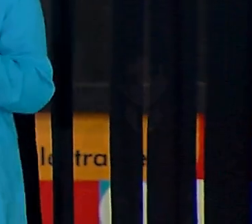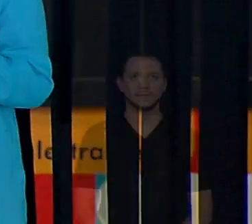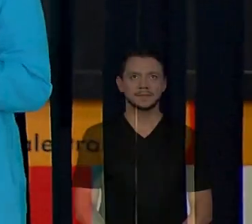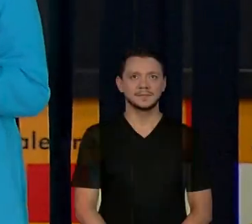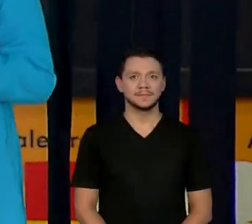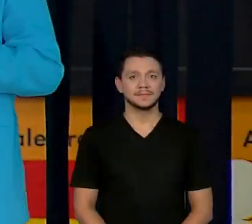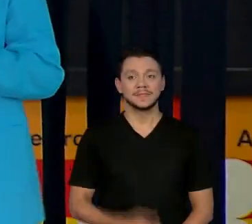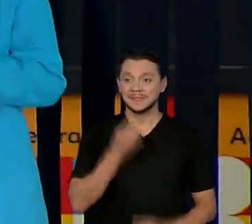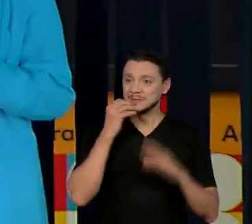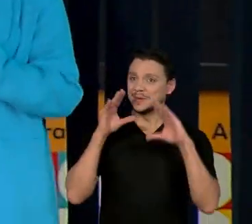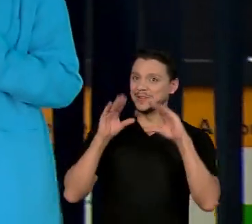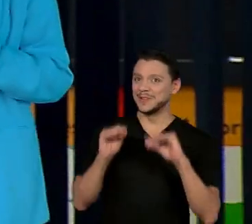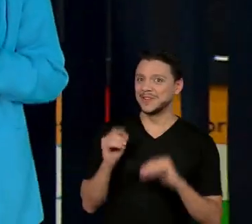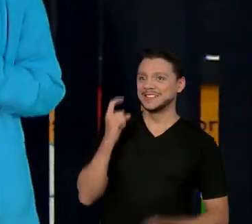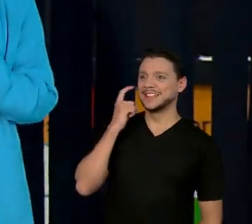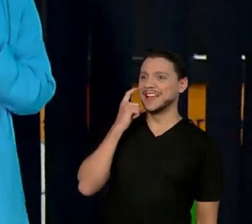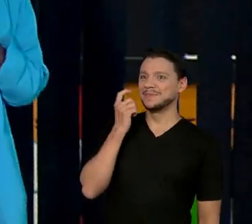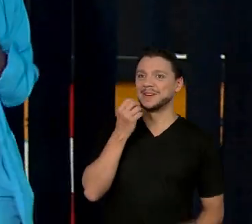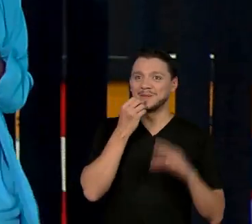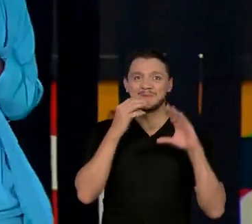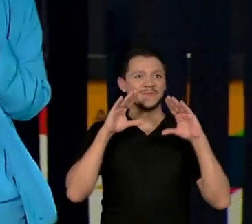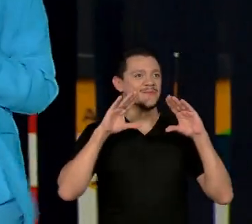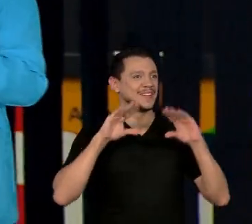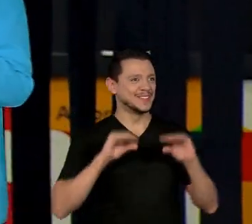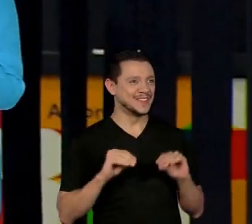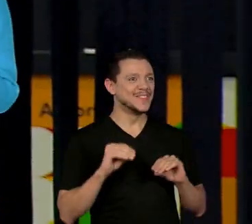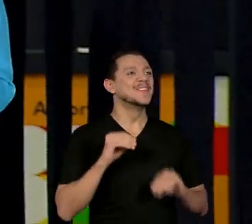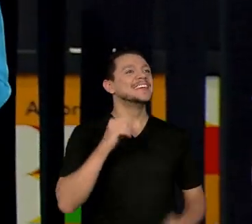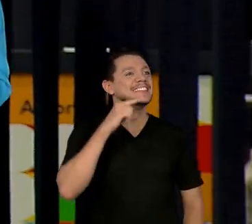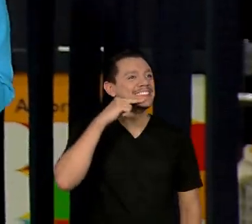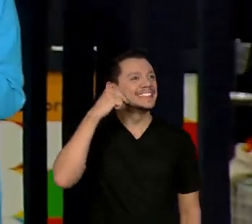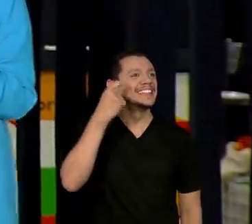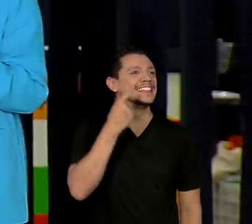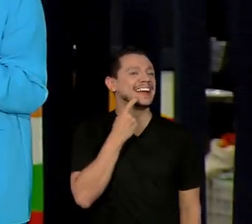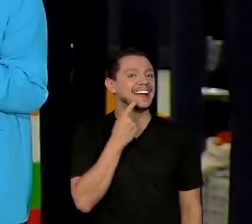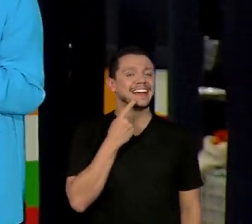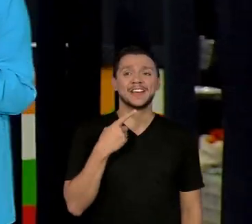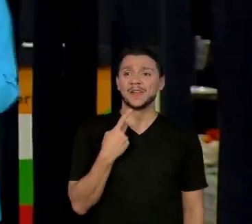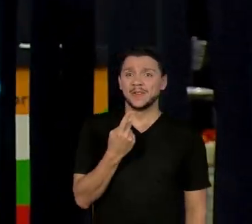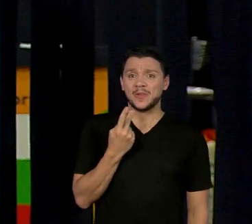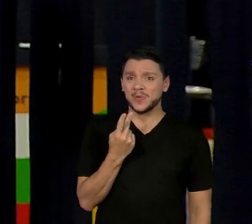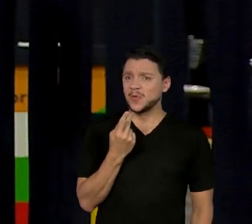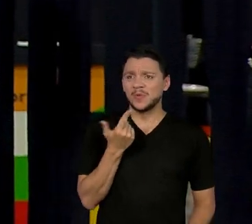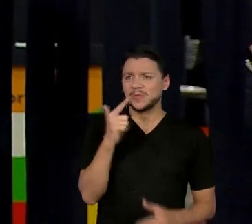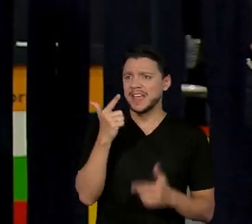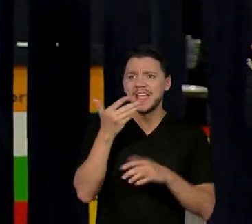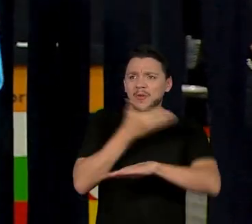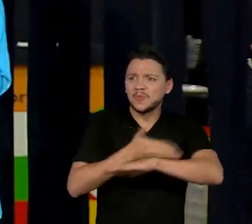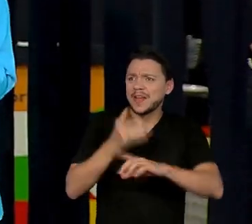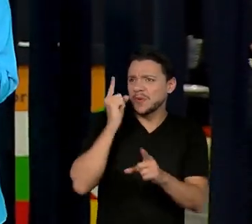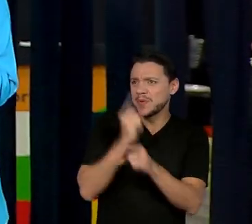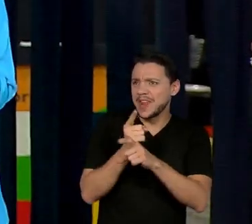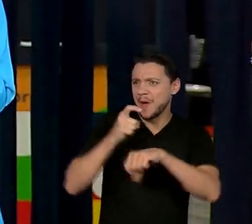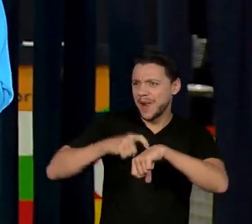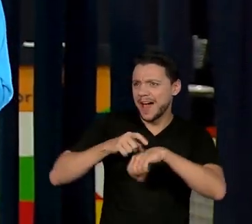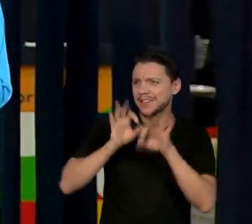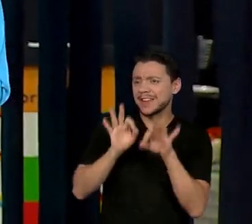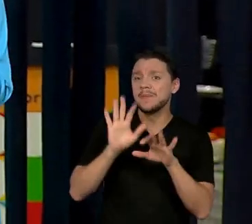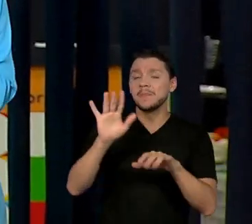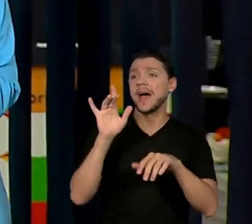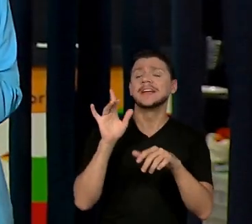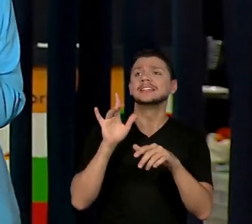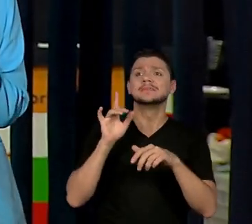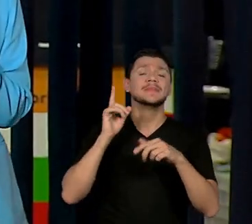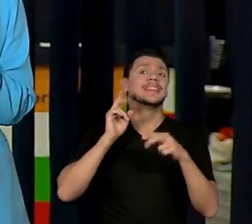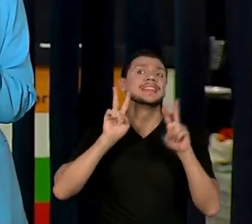Boa noite, Débora! Boa noite, Nath! Bom, a gente não costuma se encontrar nesse horário, mas o motivo é especial, o